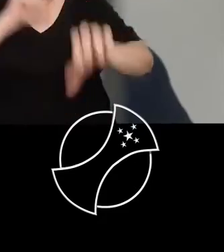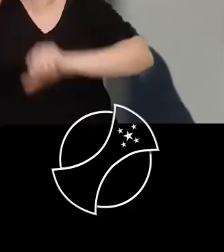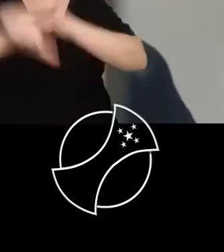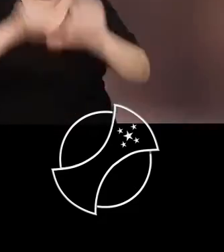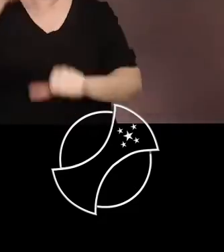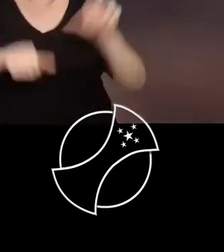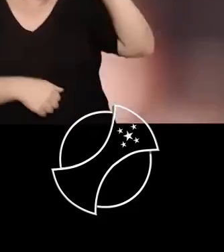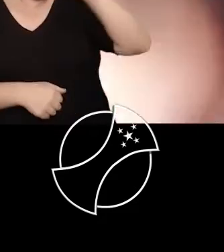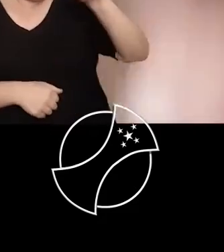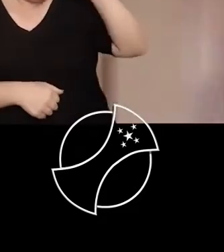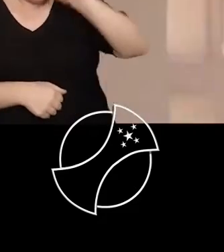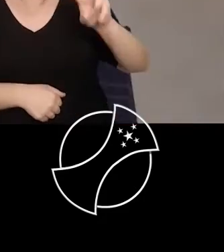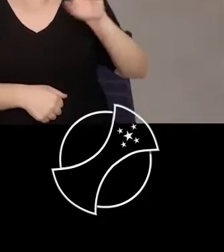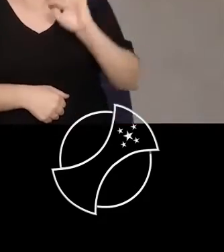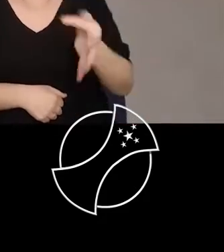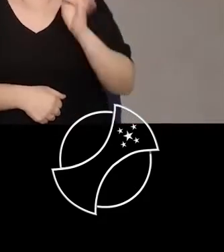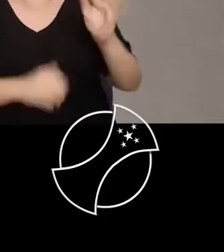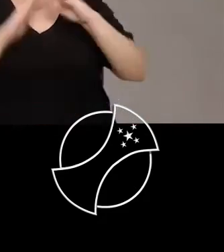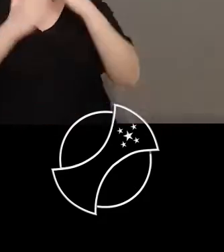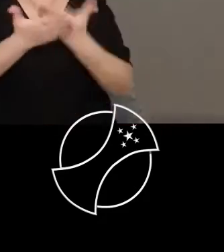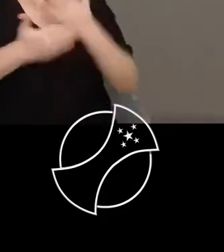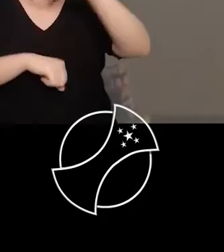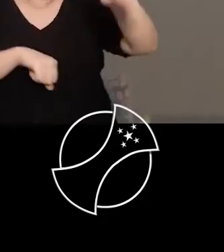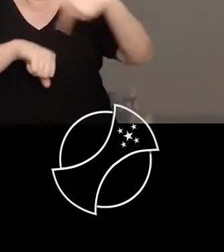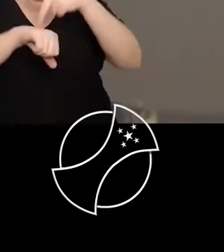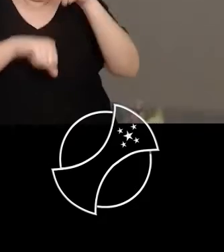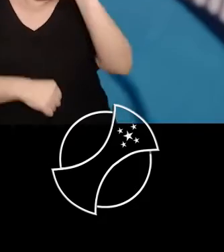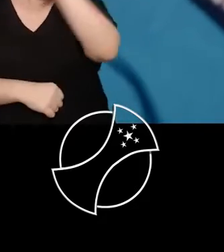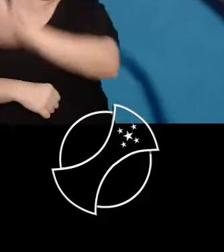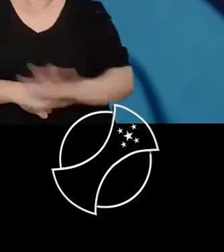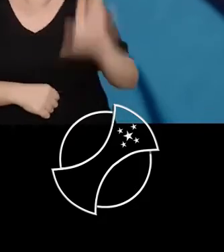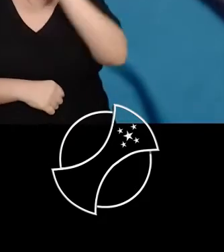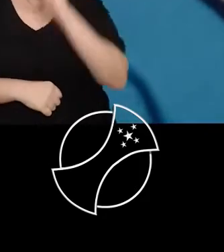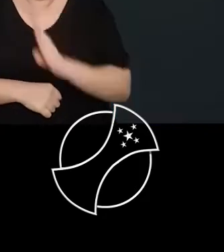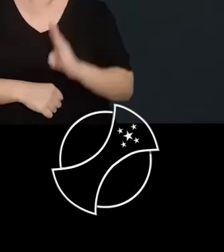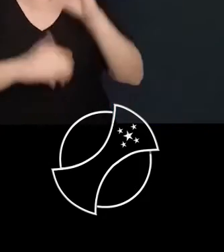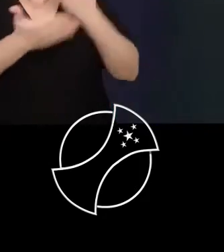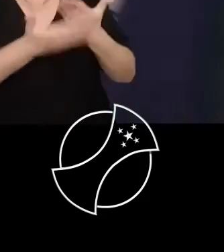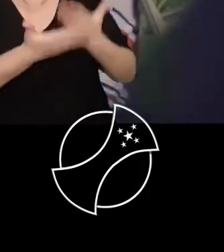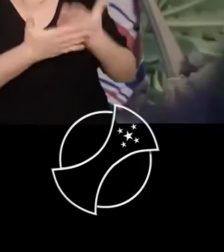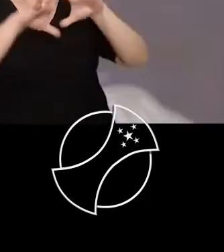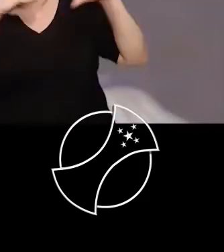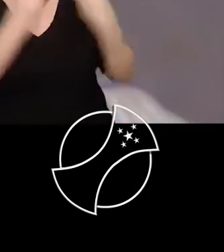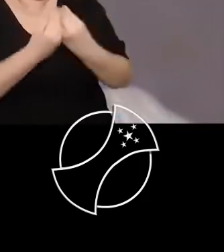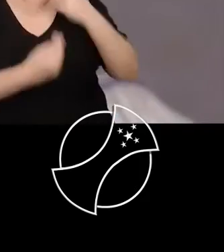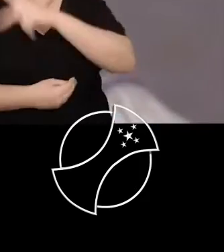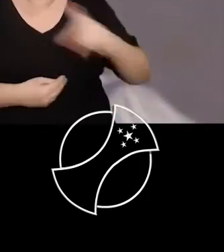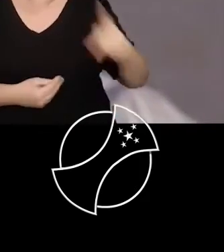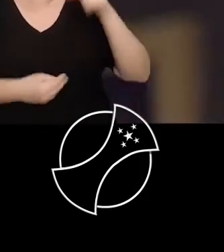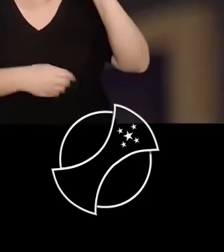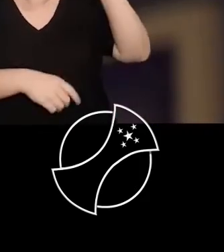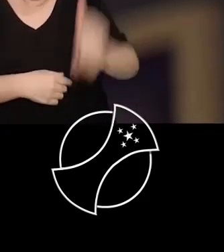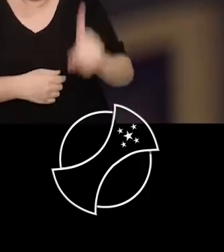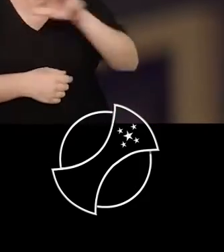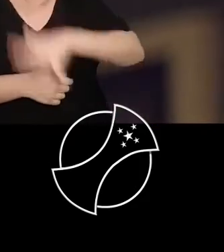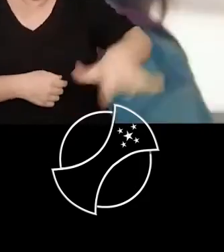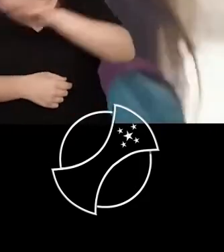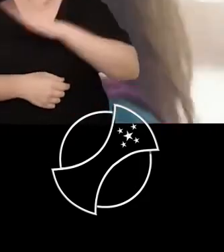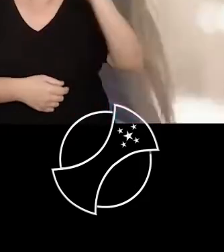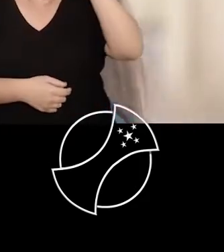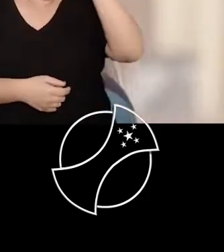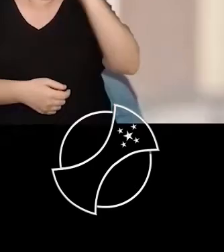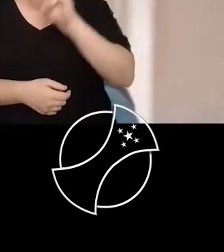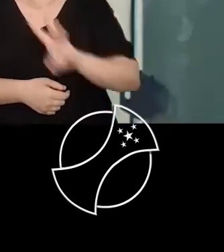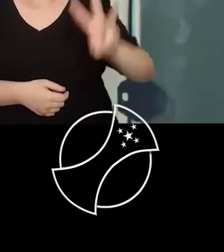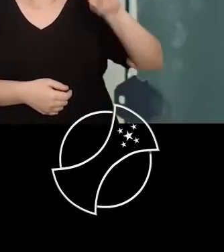transformar a sua história. Breve. Nas escolas de todo o país. Estudantes, pais, professores e gestores. Saibam